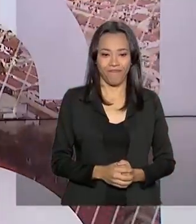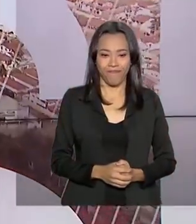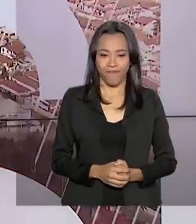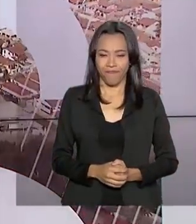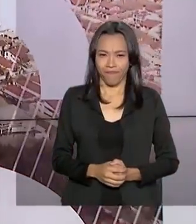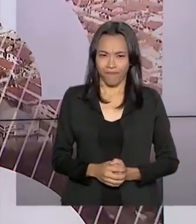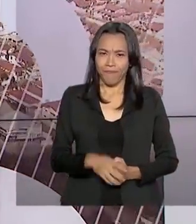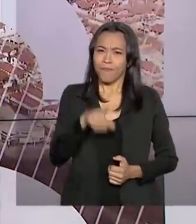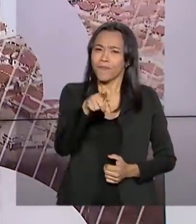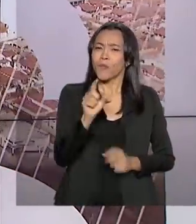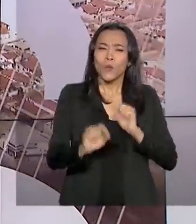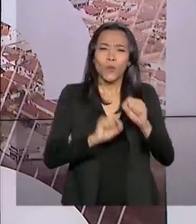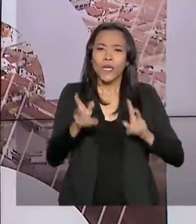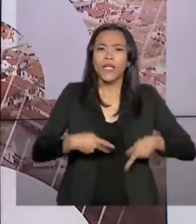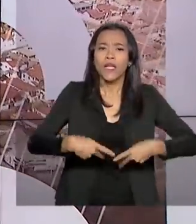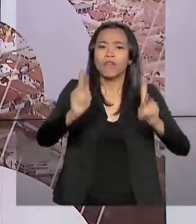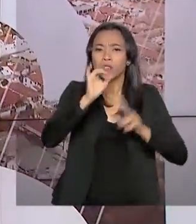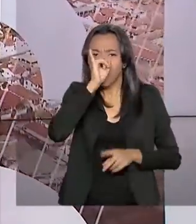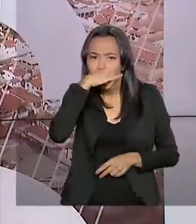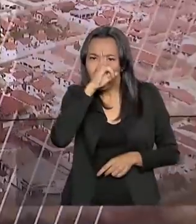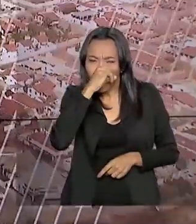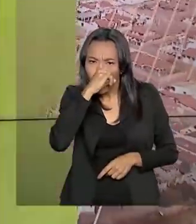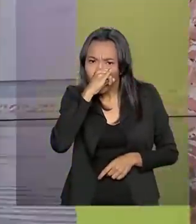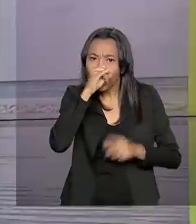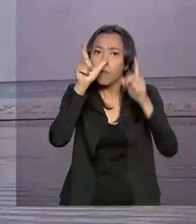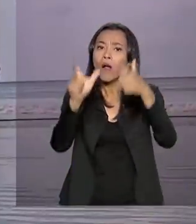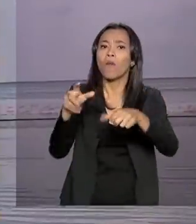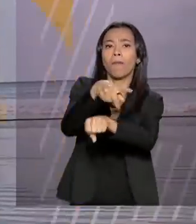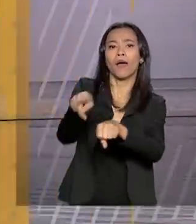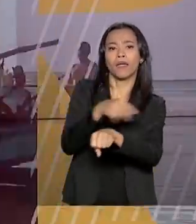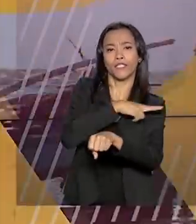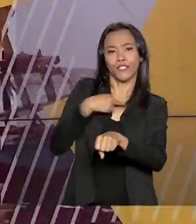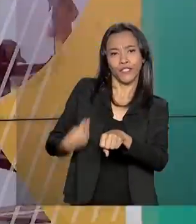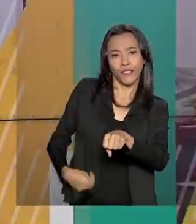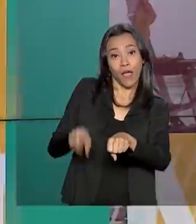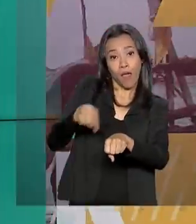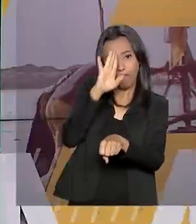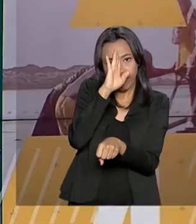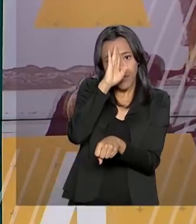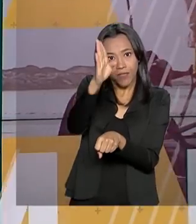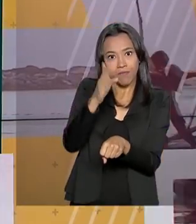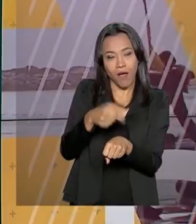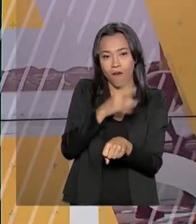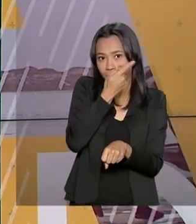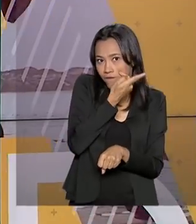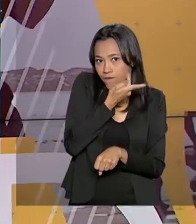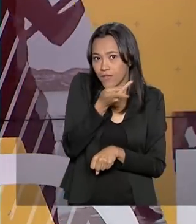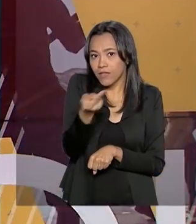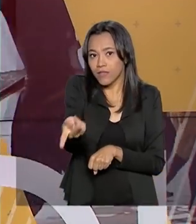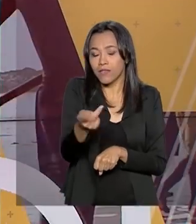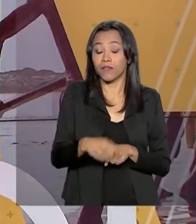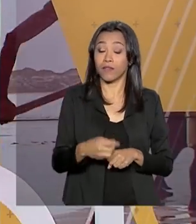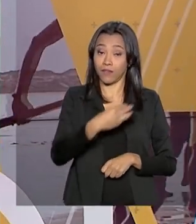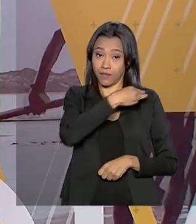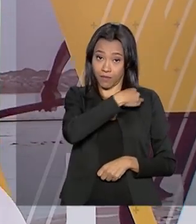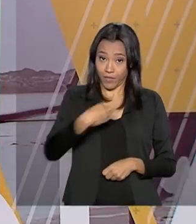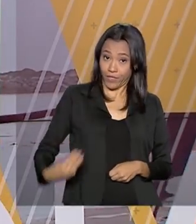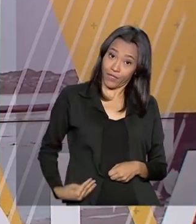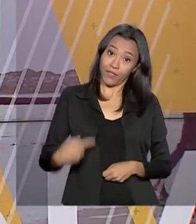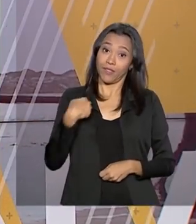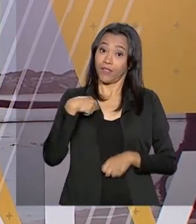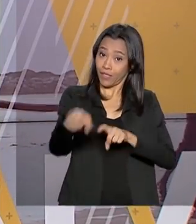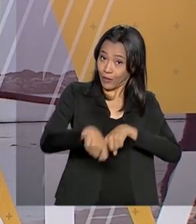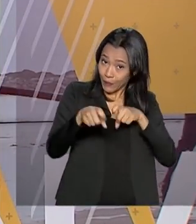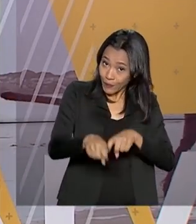A exportação de carne suína brasileira para a China vai ser um dos principais pontos da visita da ministra da Agricultura, Tereza